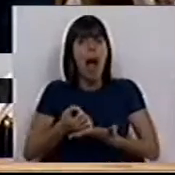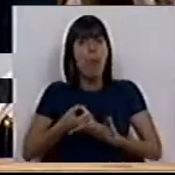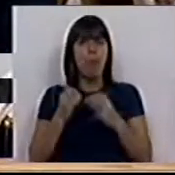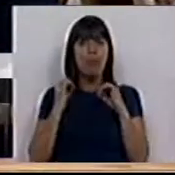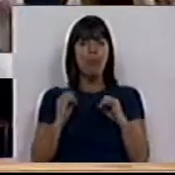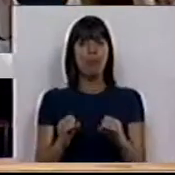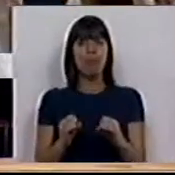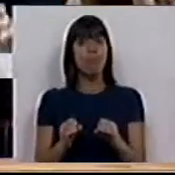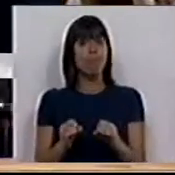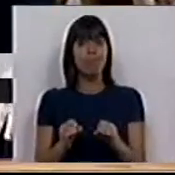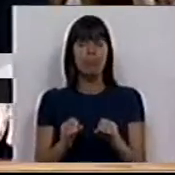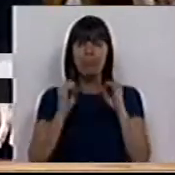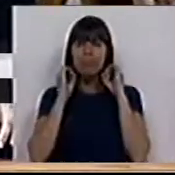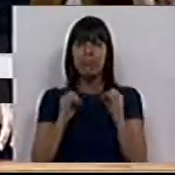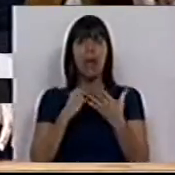de apoio.